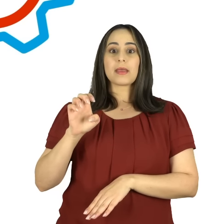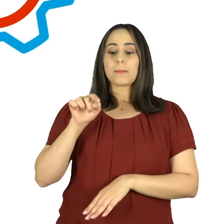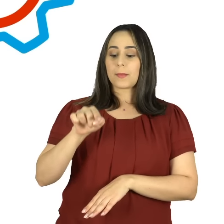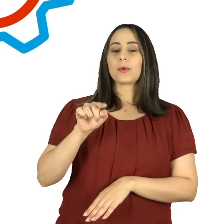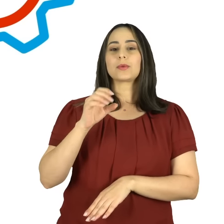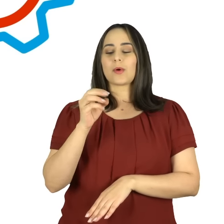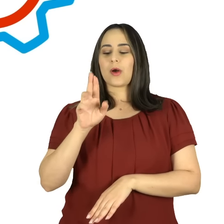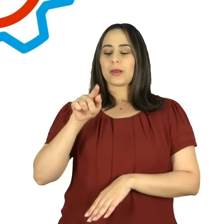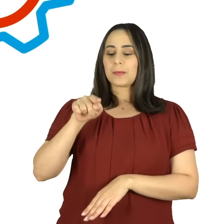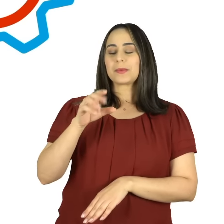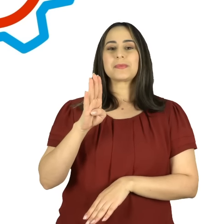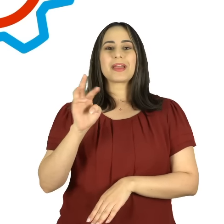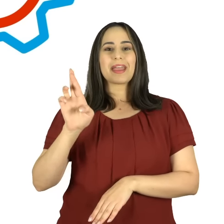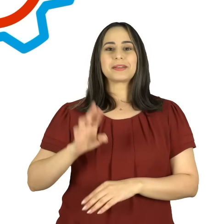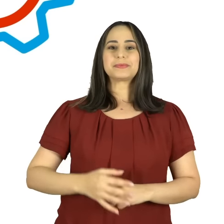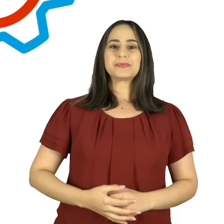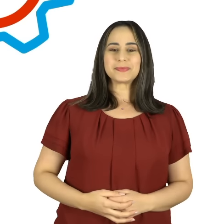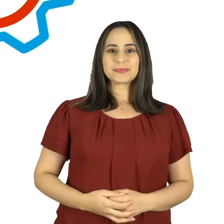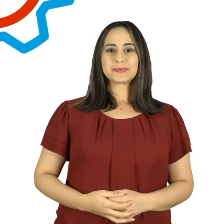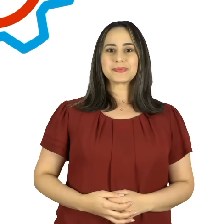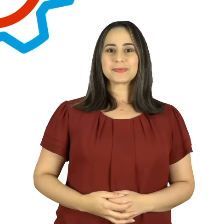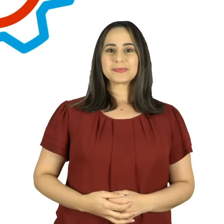.one.org.br